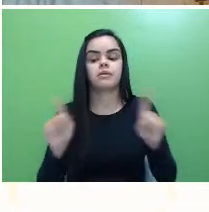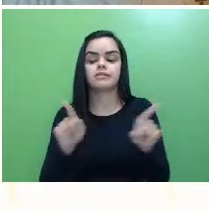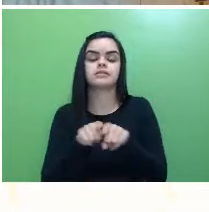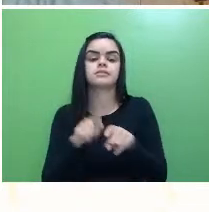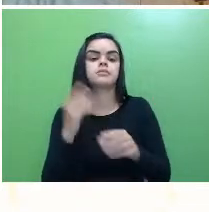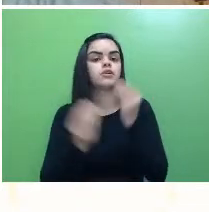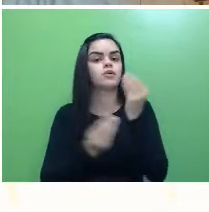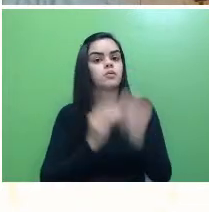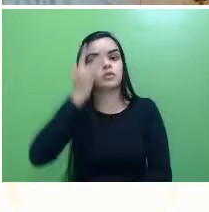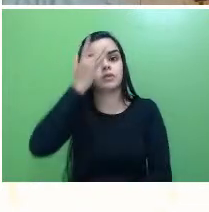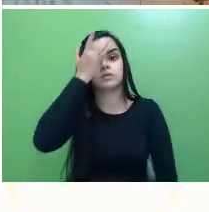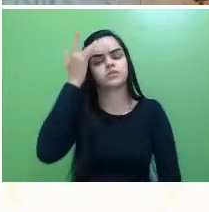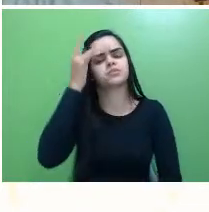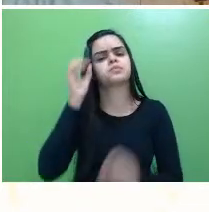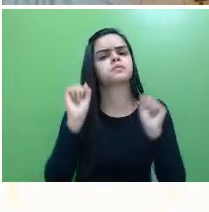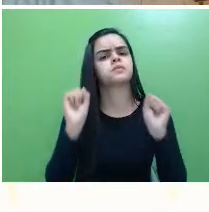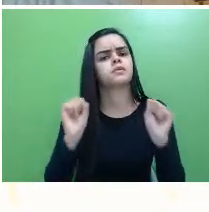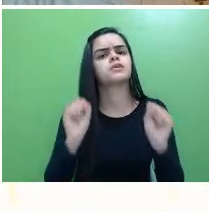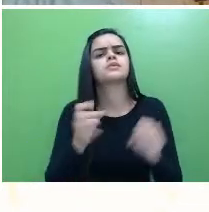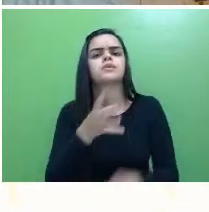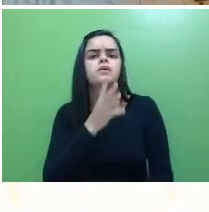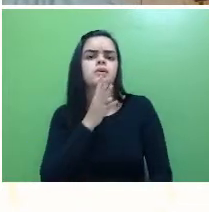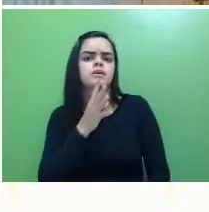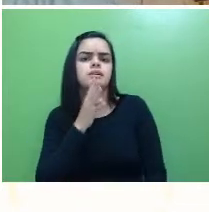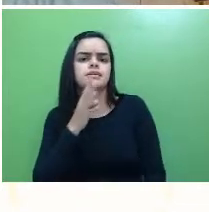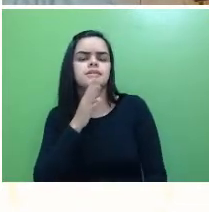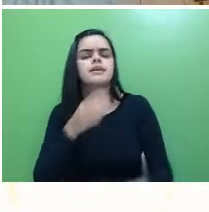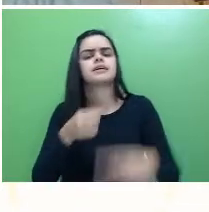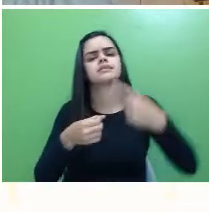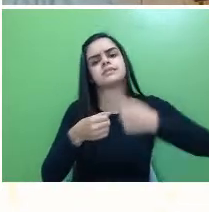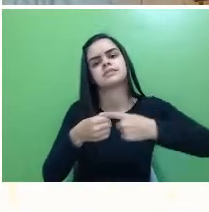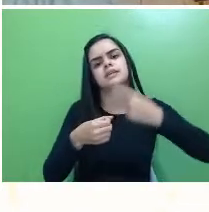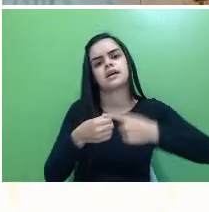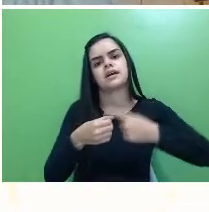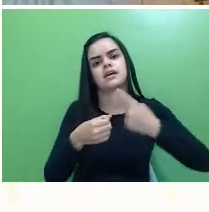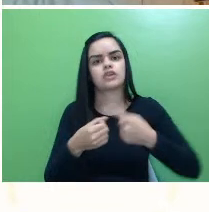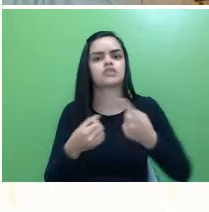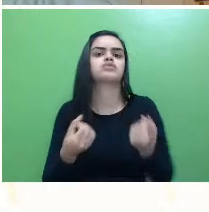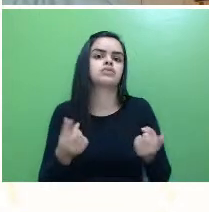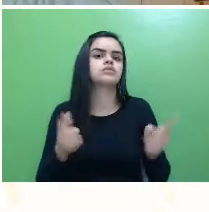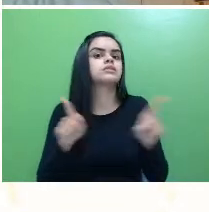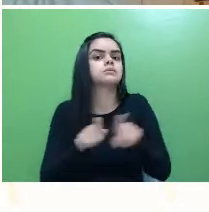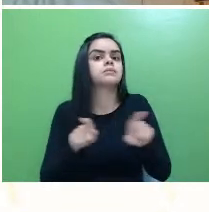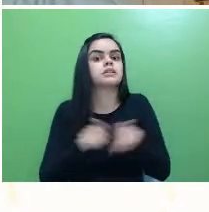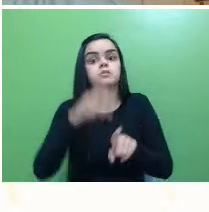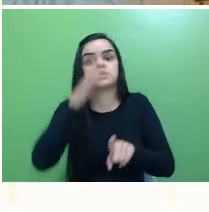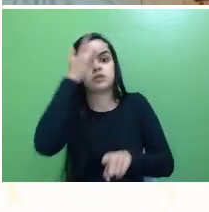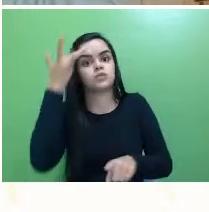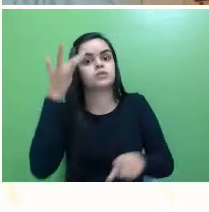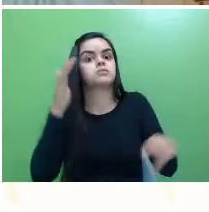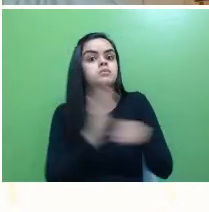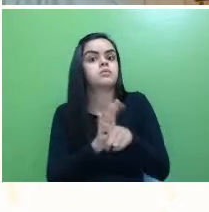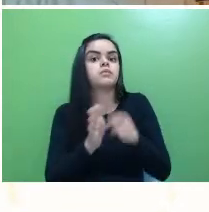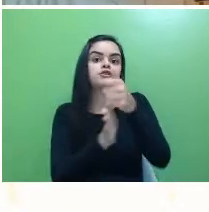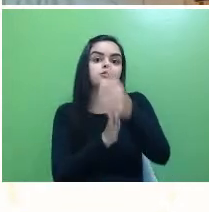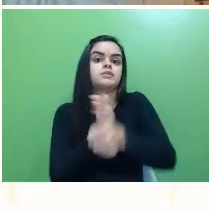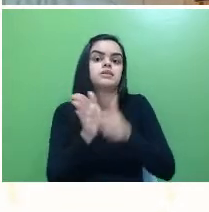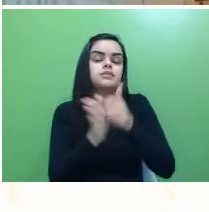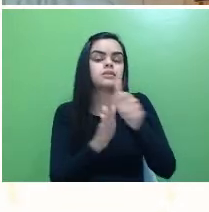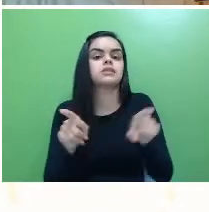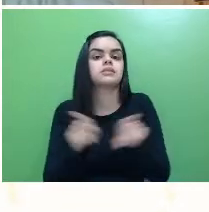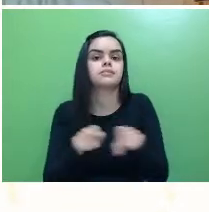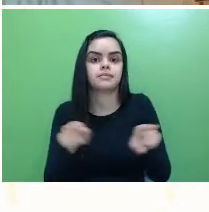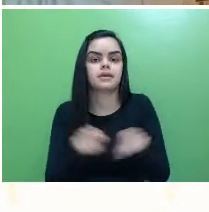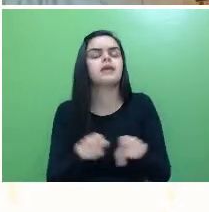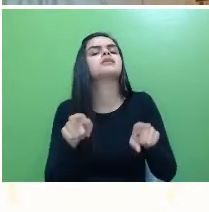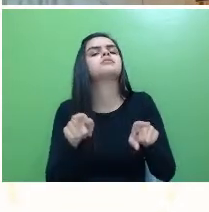as pessoas possam conhecer um pouco a cidade, as pessoas de fora, ou as pessoas de Paranaguá também, que pudessem